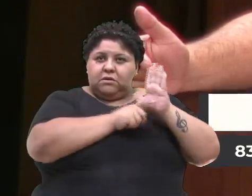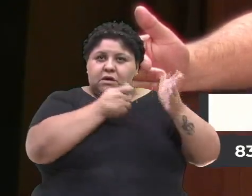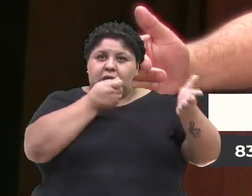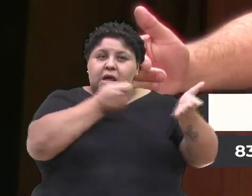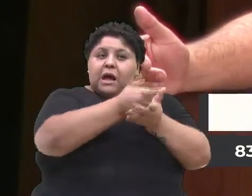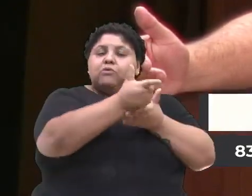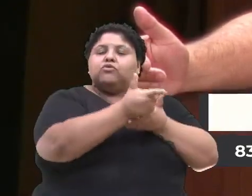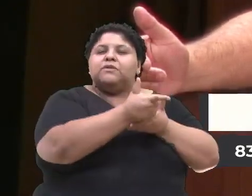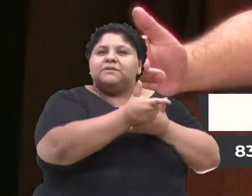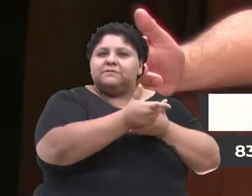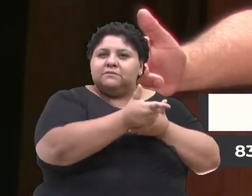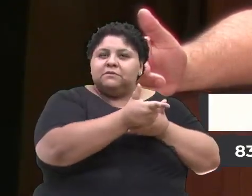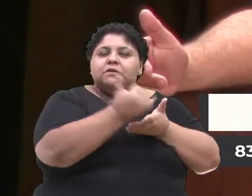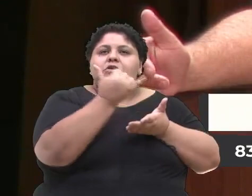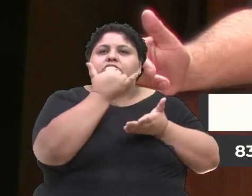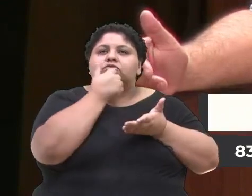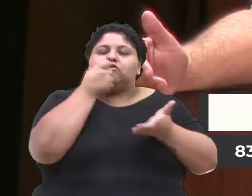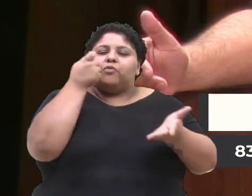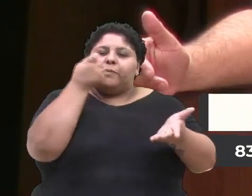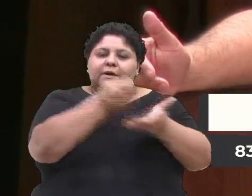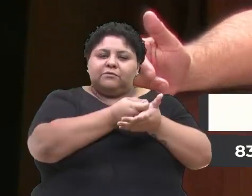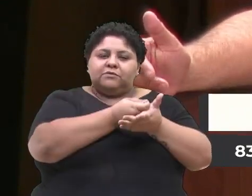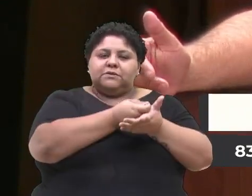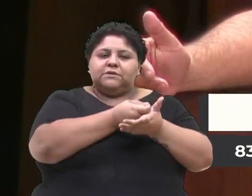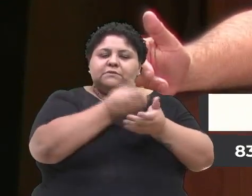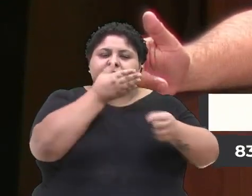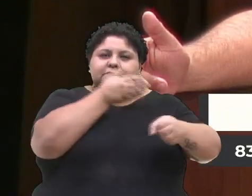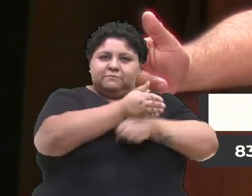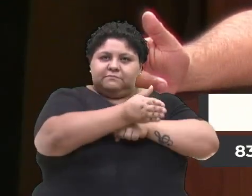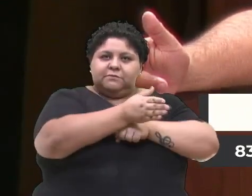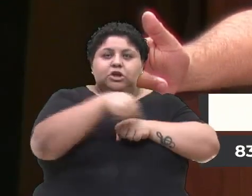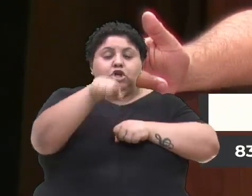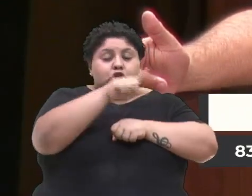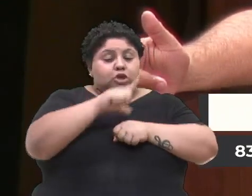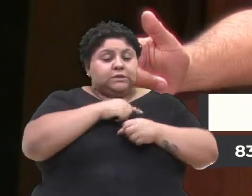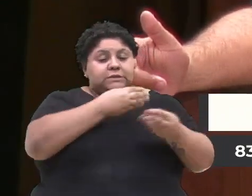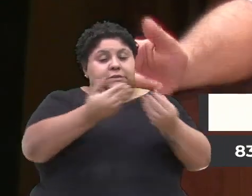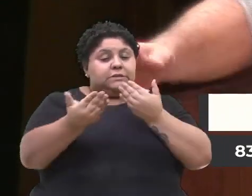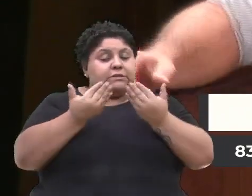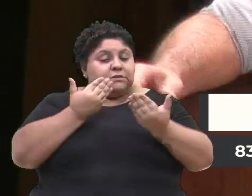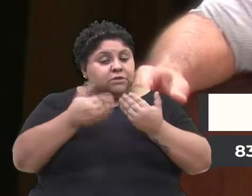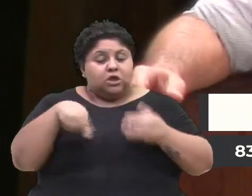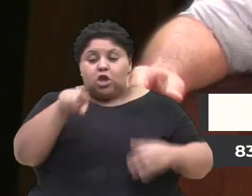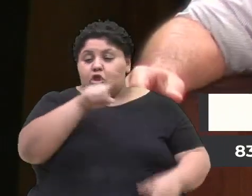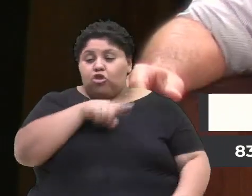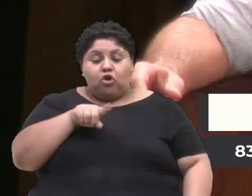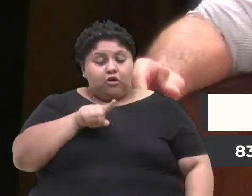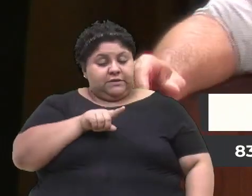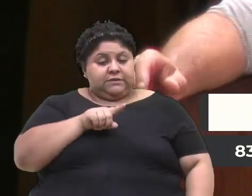E nós temos muitas dúvidas. Nós não seremos...